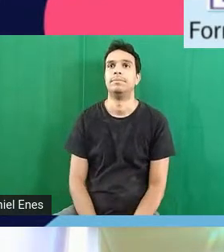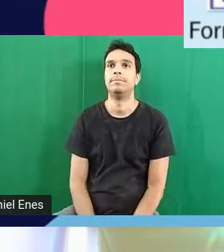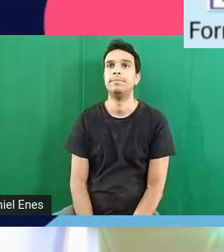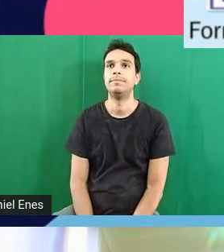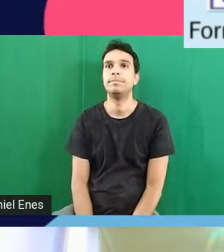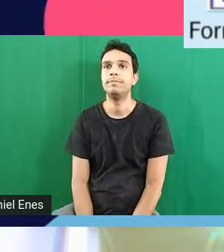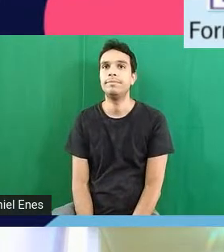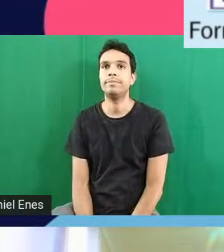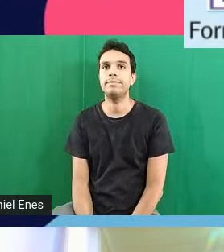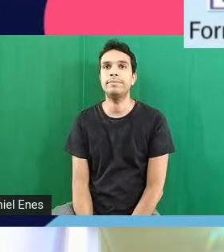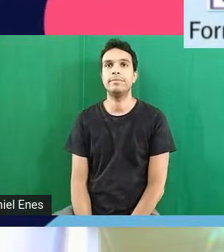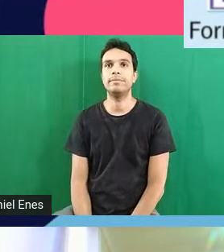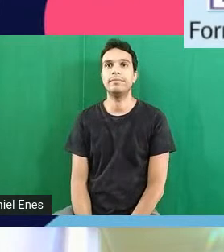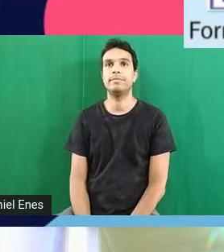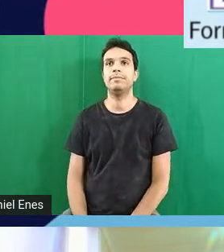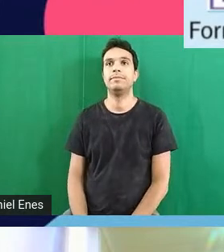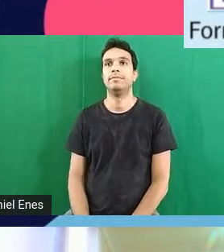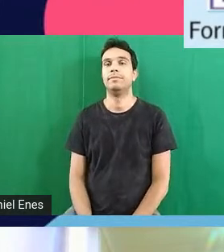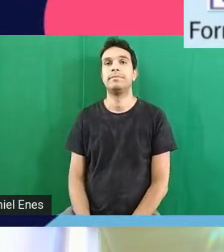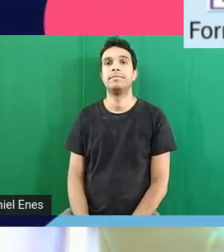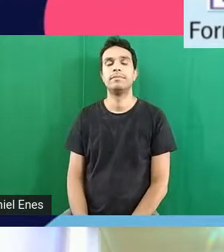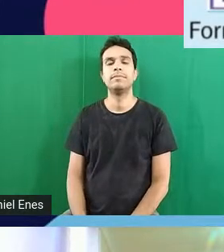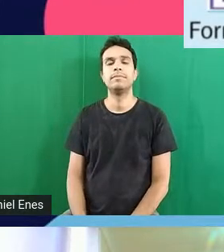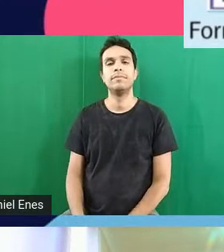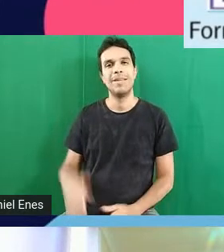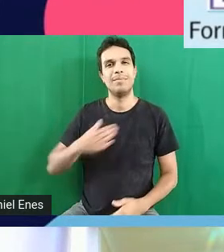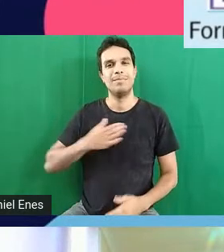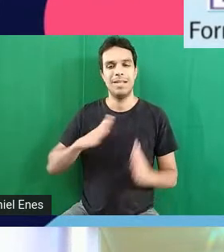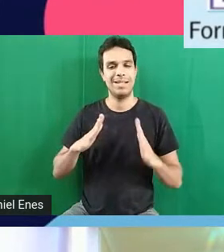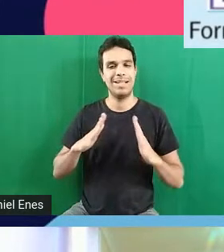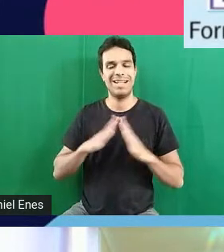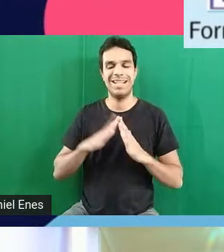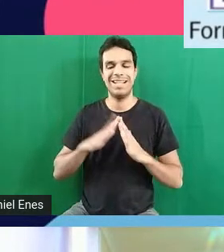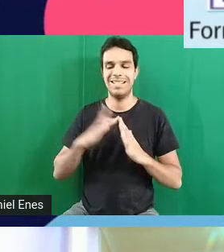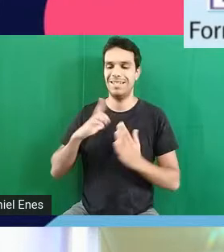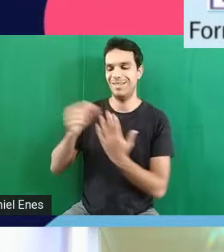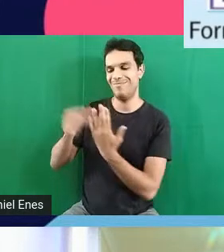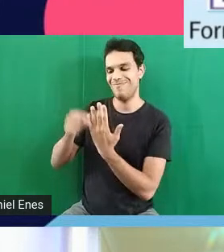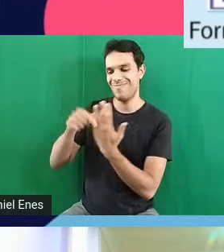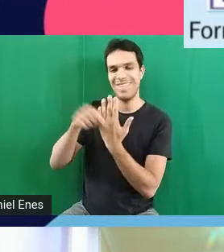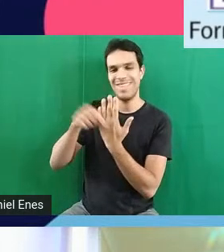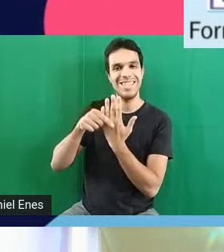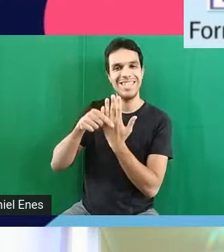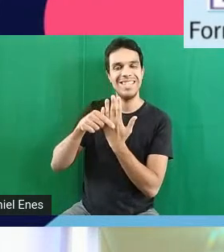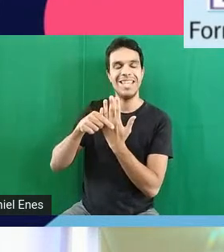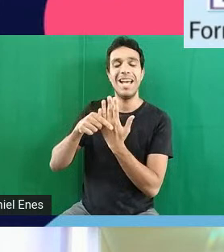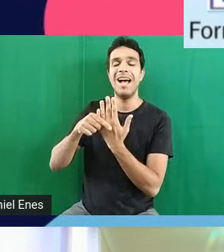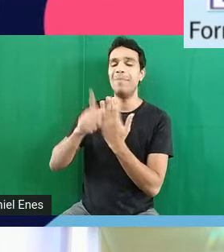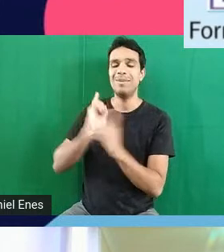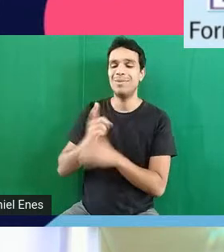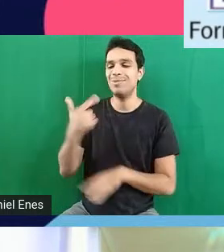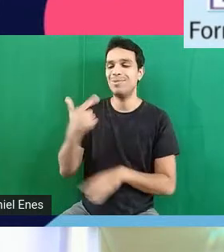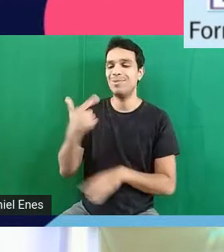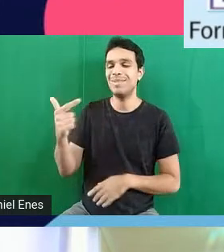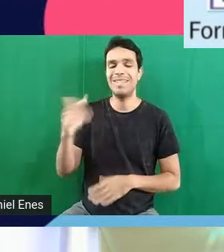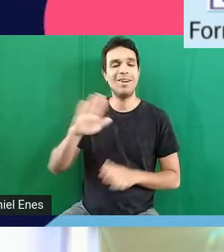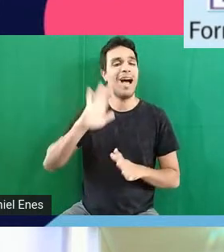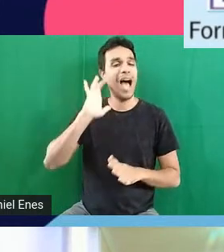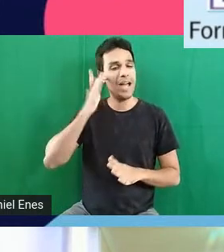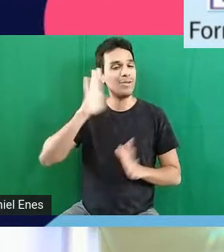eu procurei o meu soroban que eu tinha em casa pra mostrar não achei tá tudo no fundão tudo no FRJ uma pena